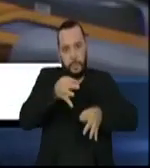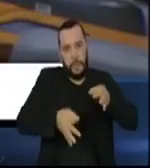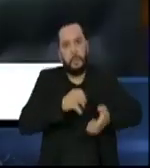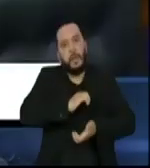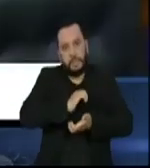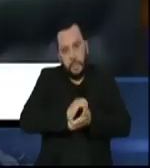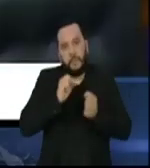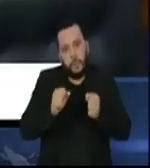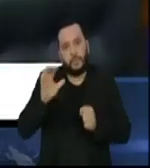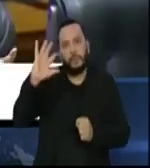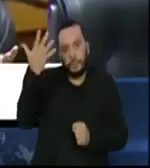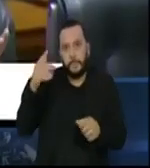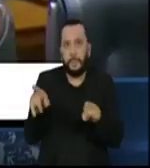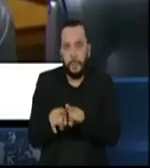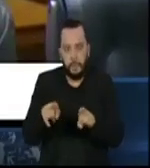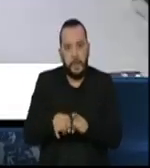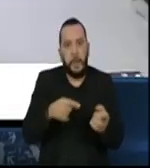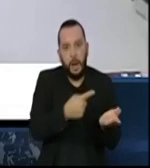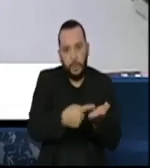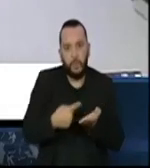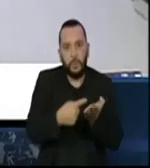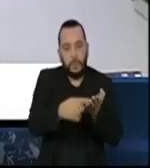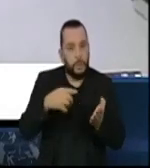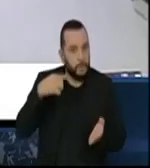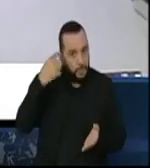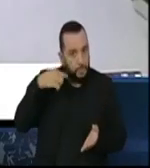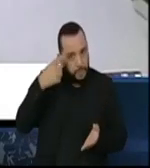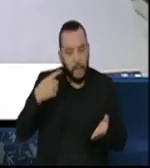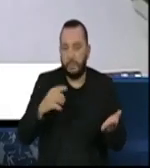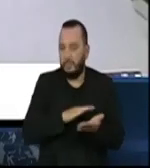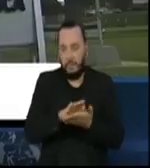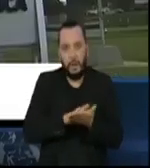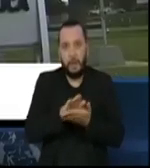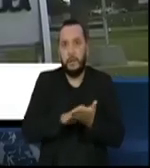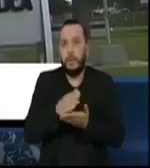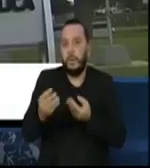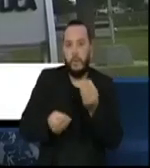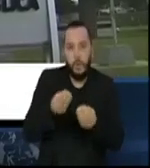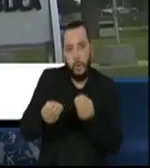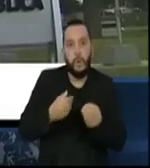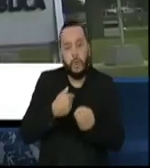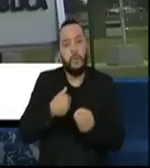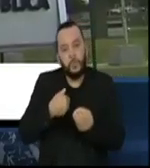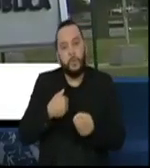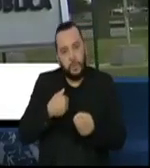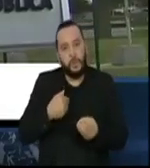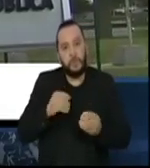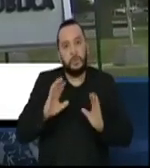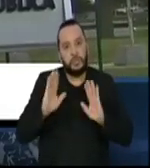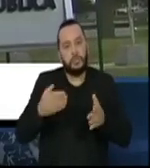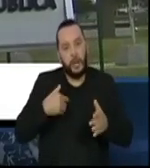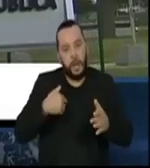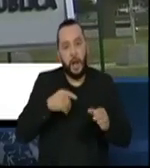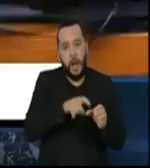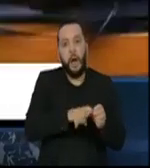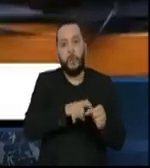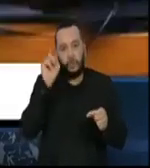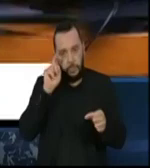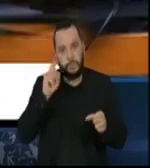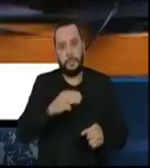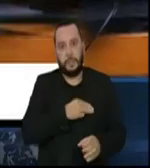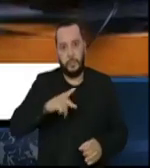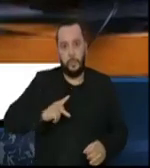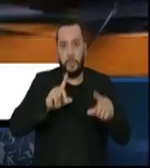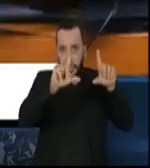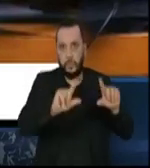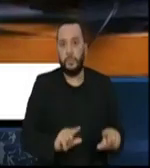Falta de acordo entre deputados a de análise de projeto que reduz a autonomia do Ministério Público. Texto defendido pelo